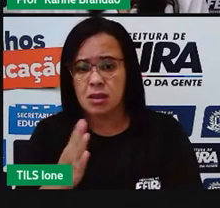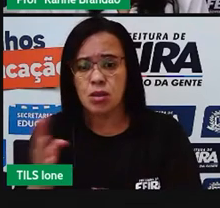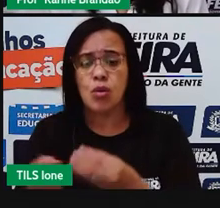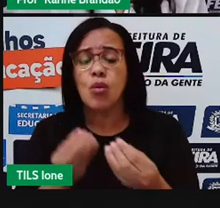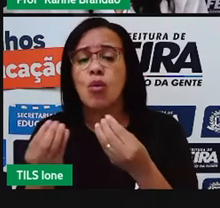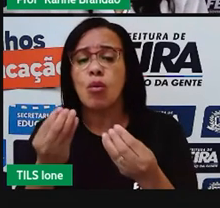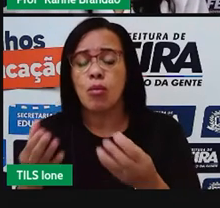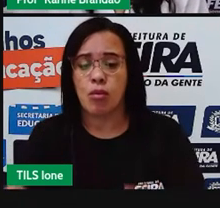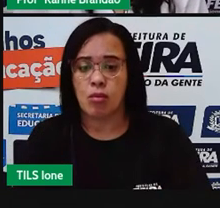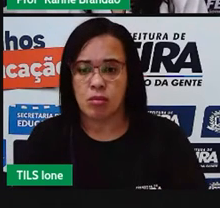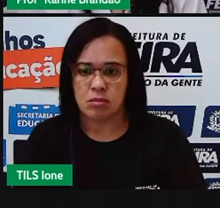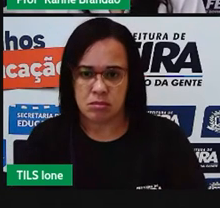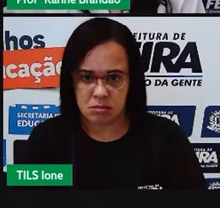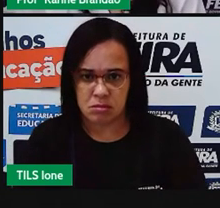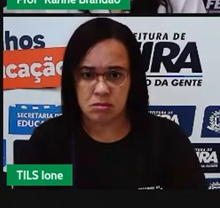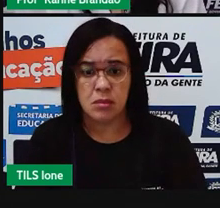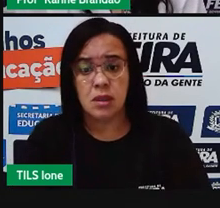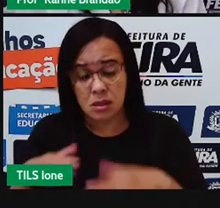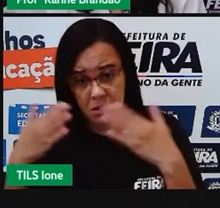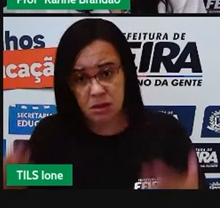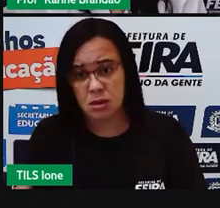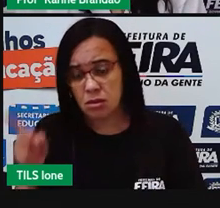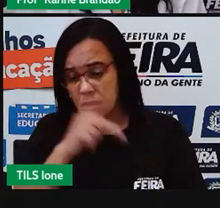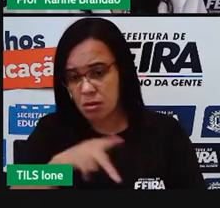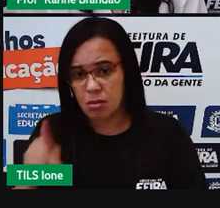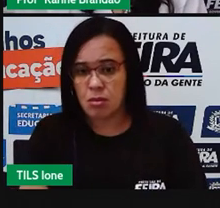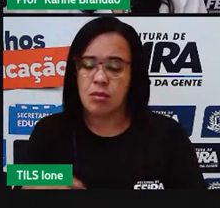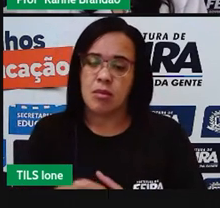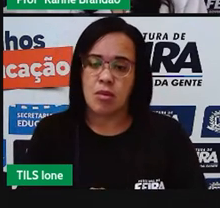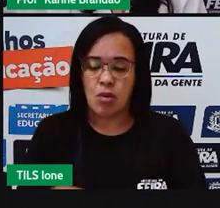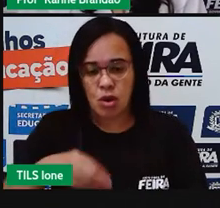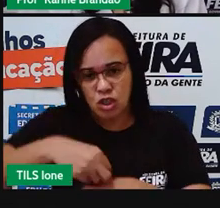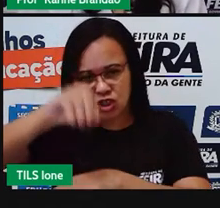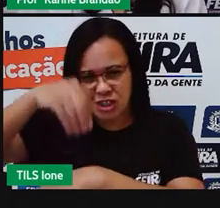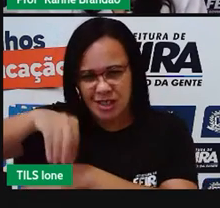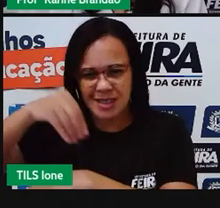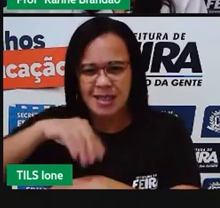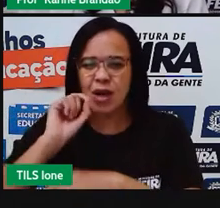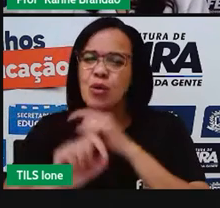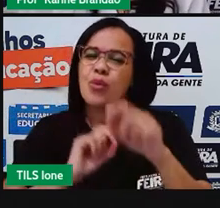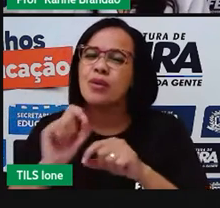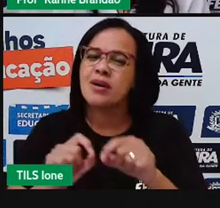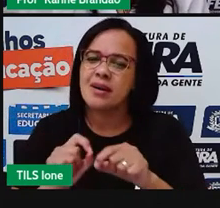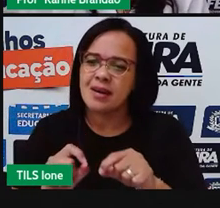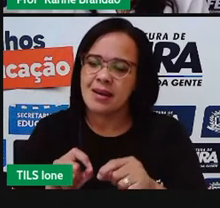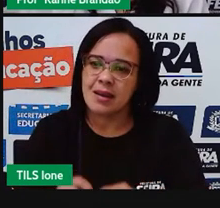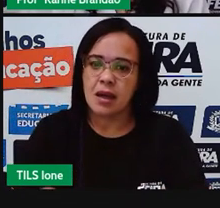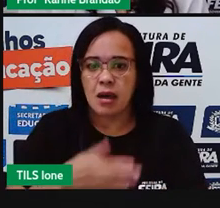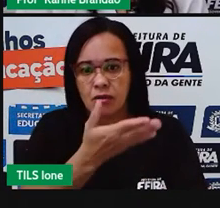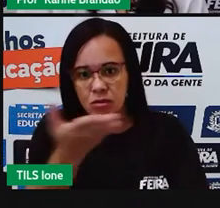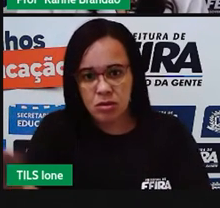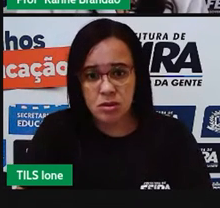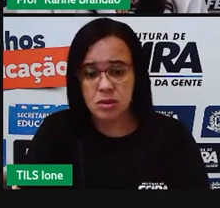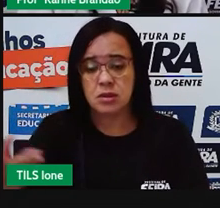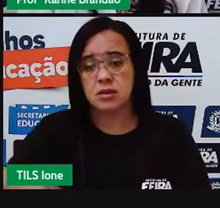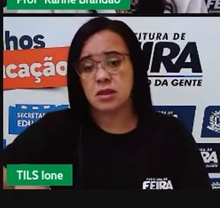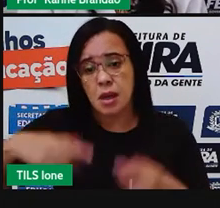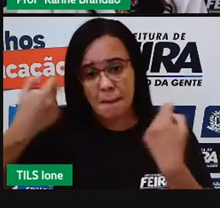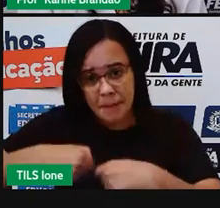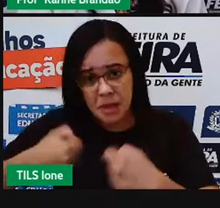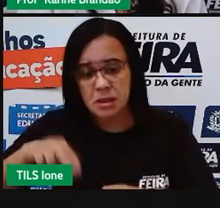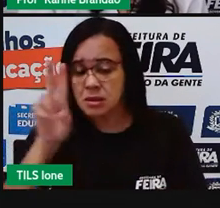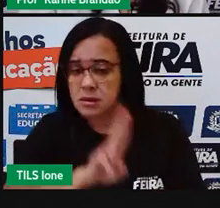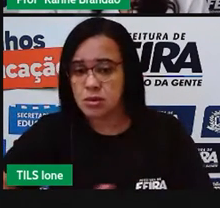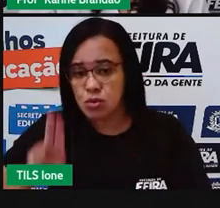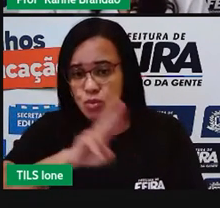E aí, então, aproveite algumas dicas de consumo, né? De um consumo consciente. Nas nossas casas, a gente pode fechar a